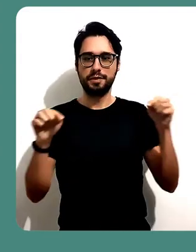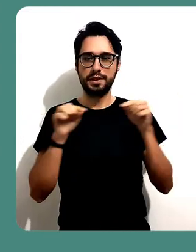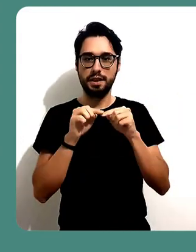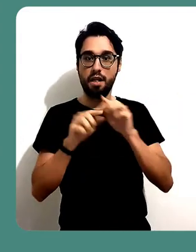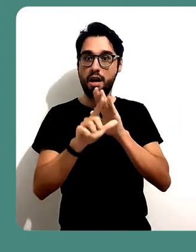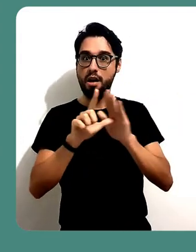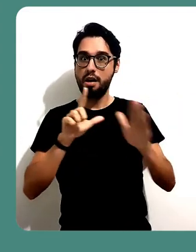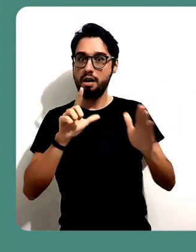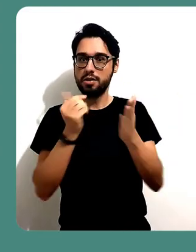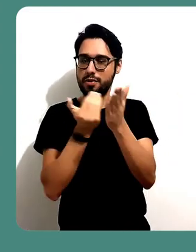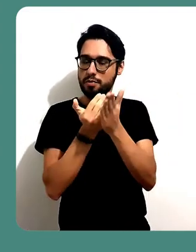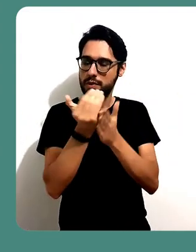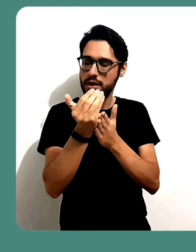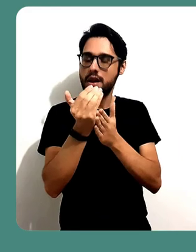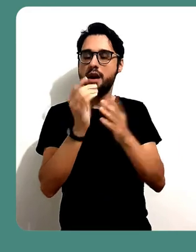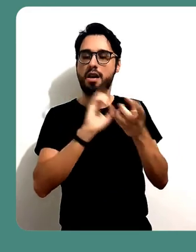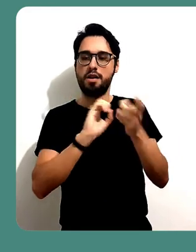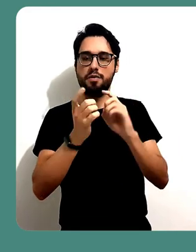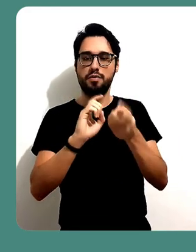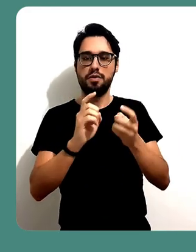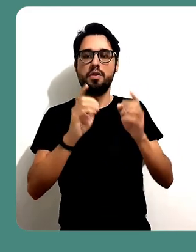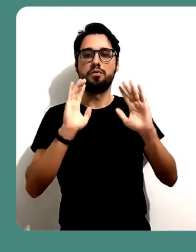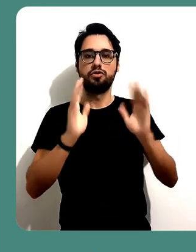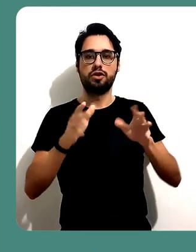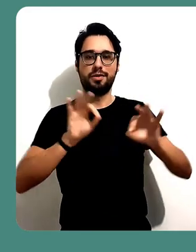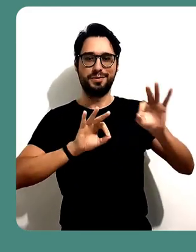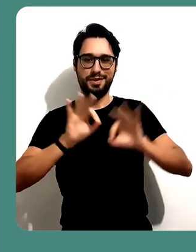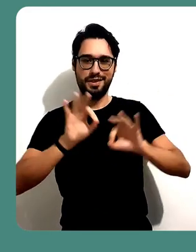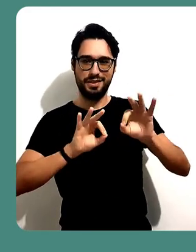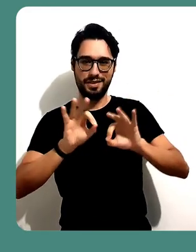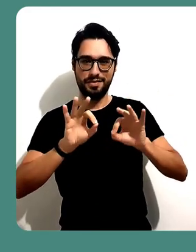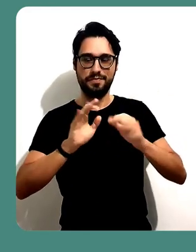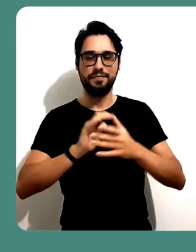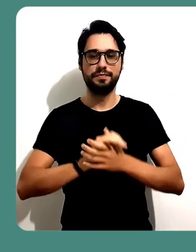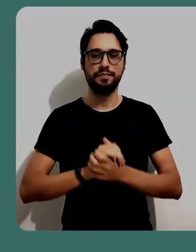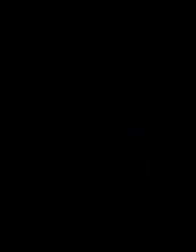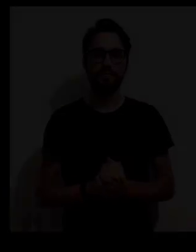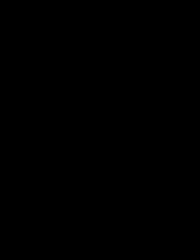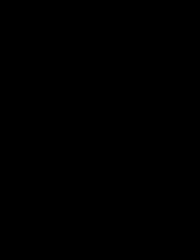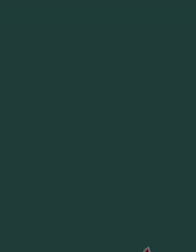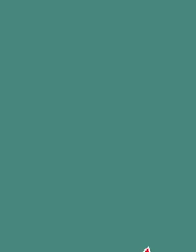detalhes, essas configurações antes do início da transmissão.